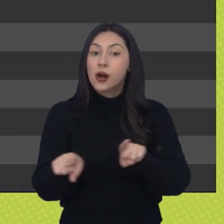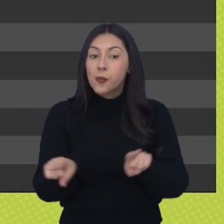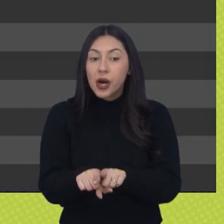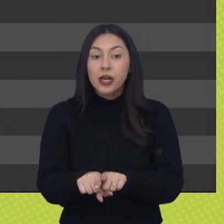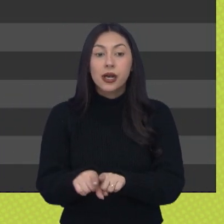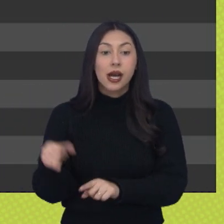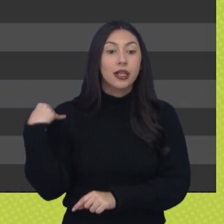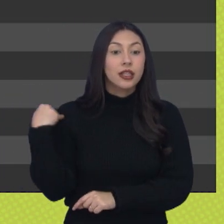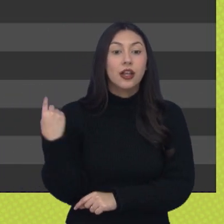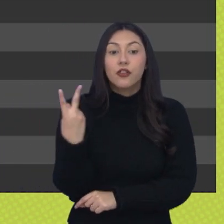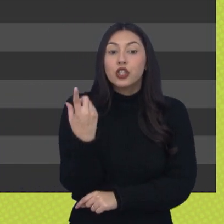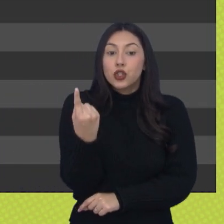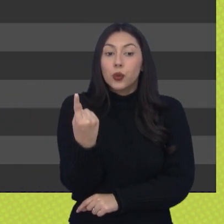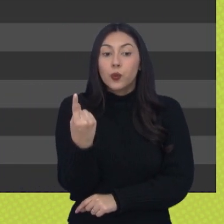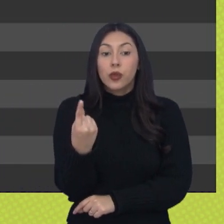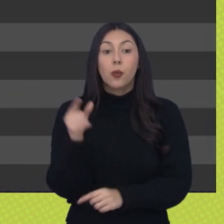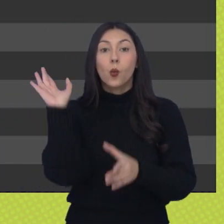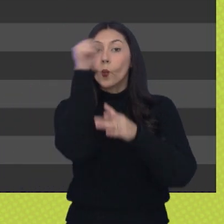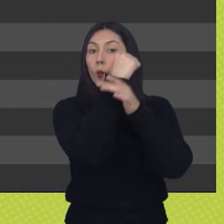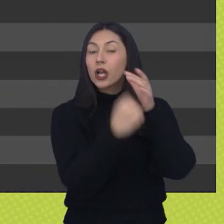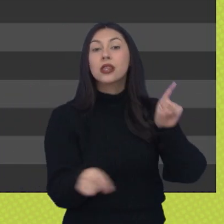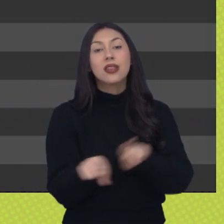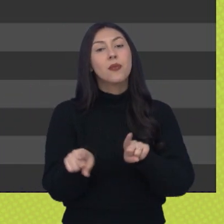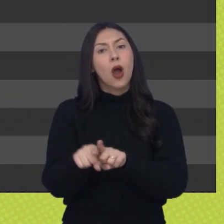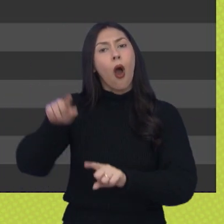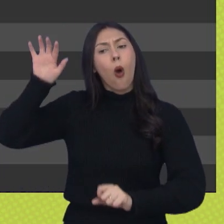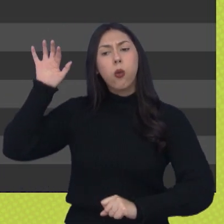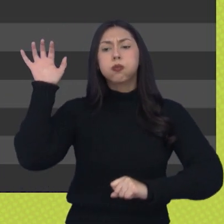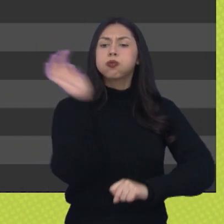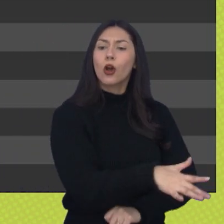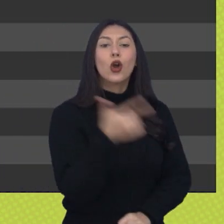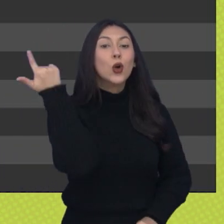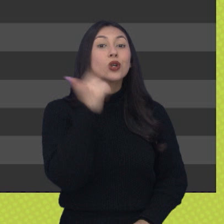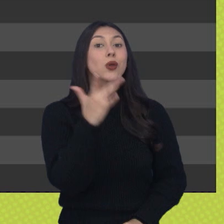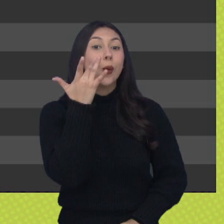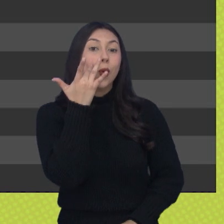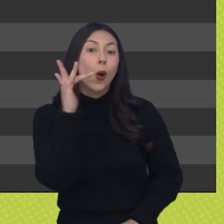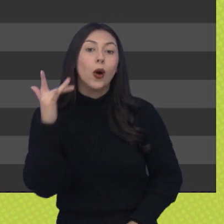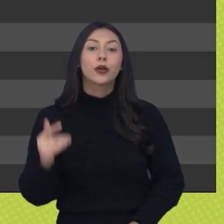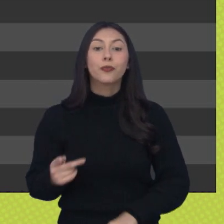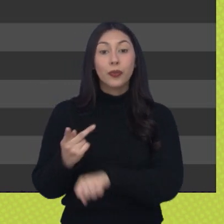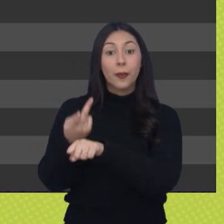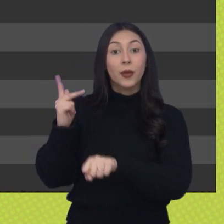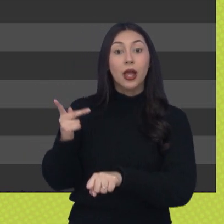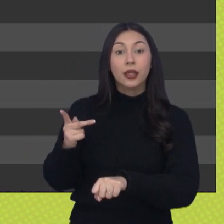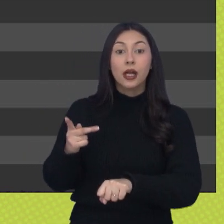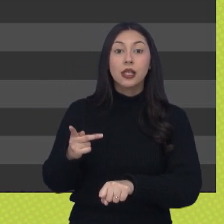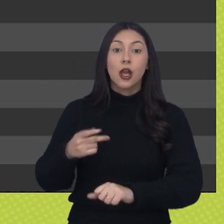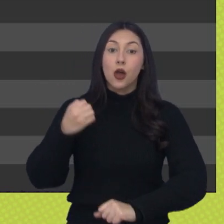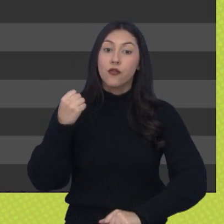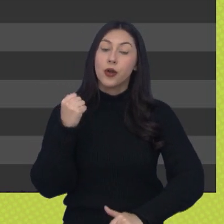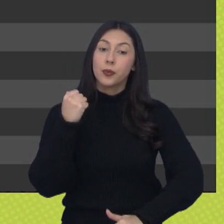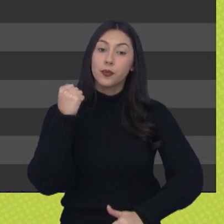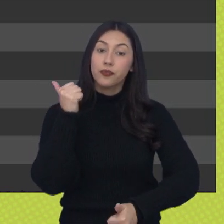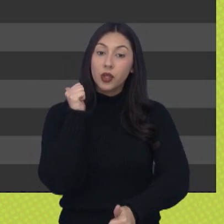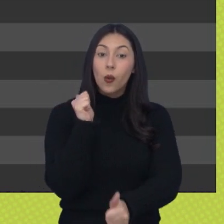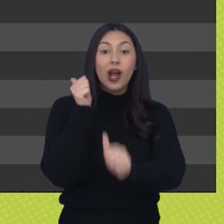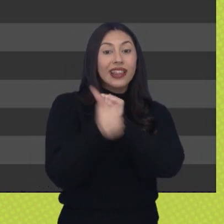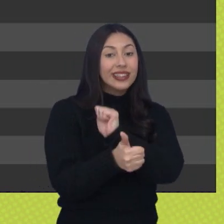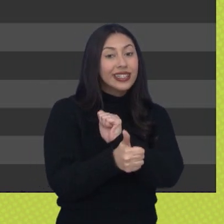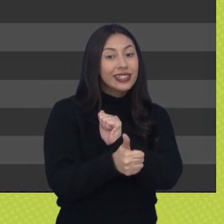-21, o basquete e o handball feminino também conquistaram o ouro. Na prata temos o atletismo masculino, atletismo aí do